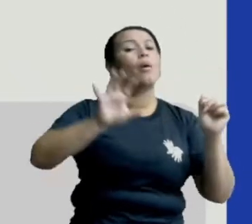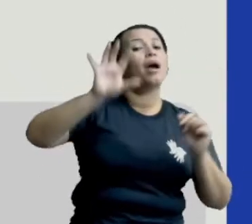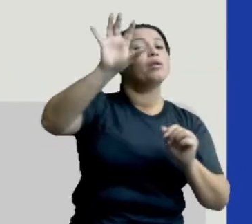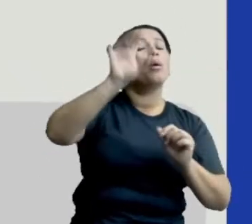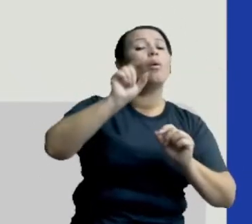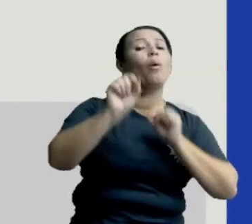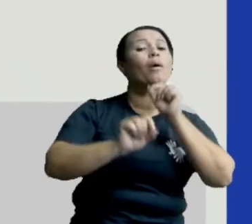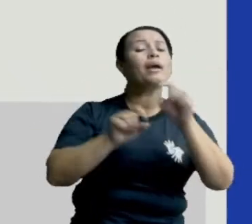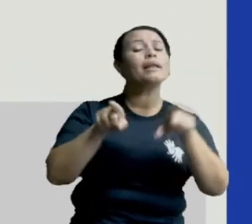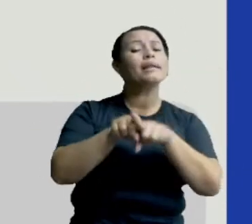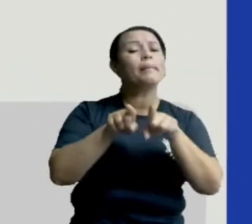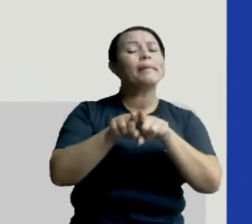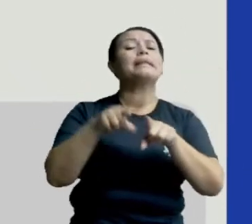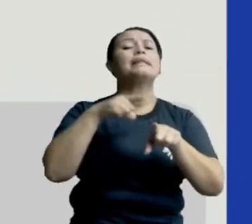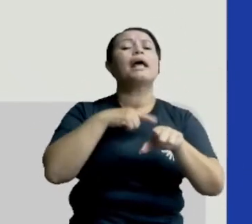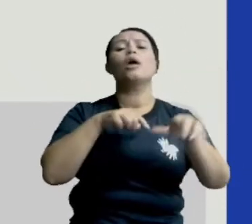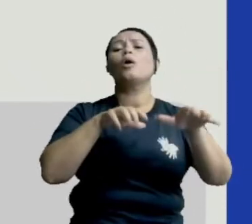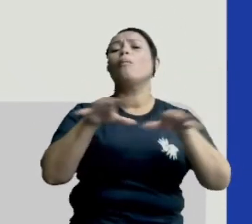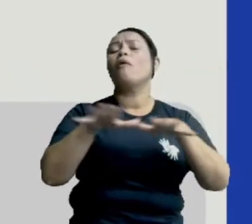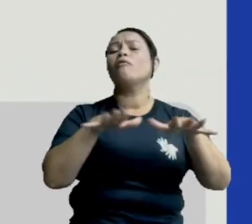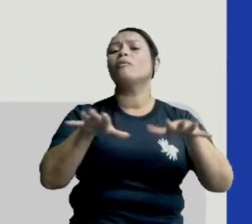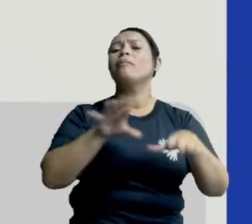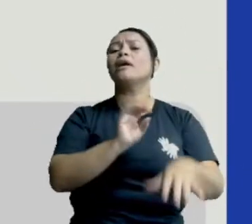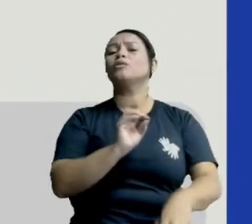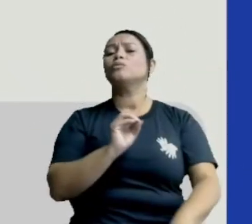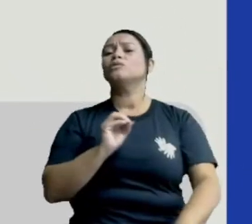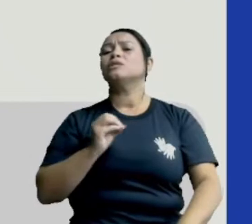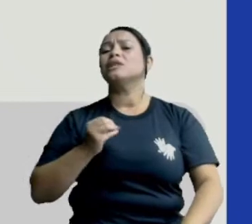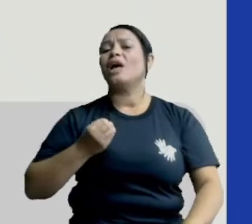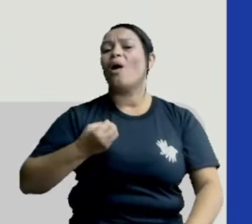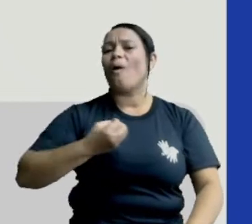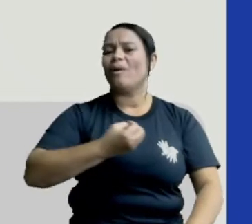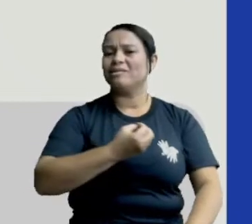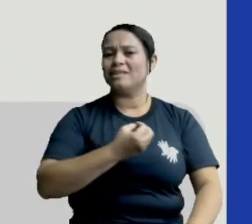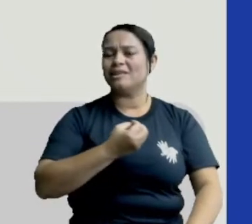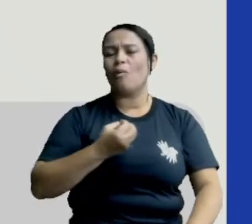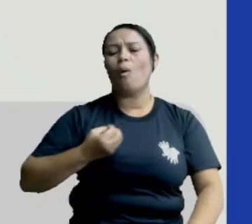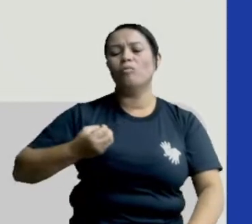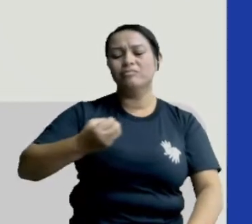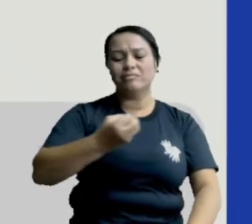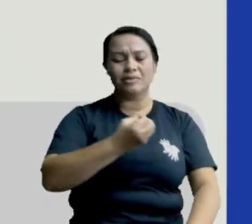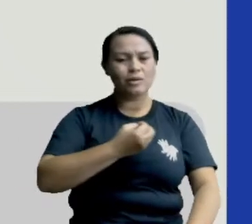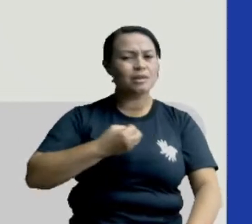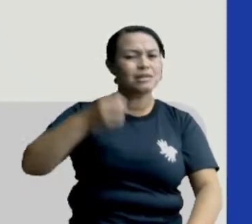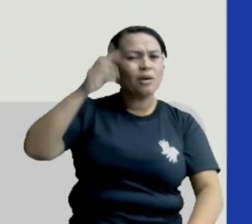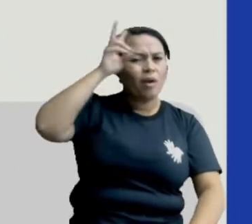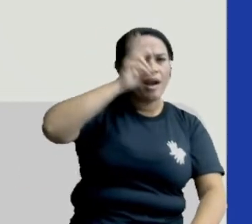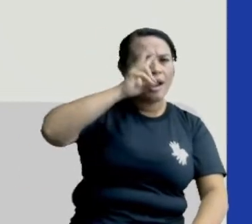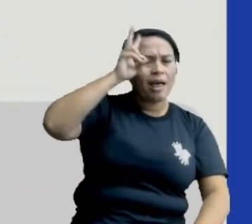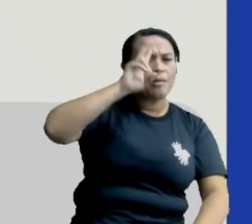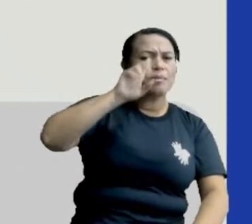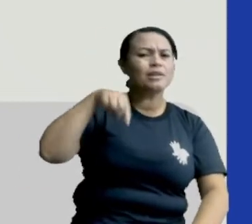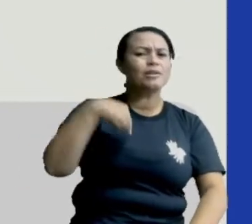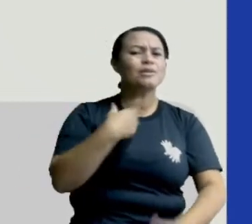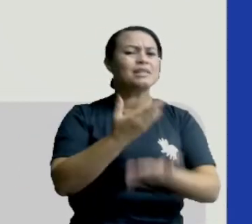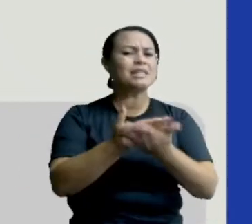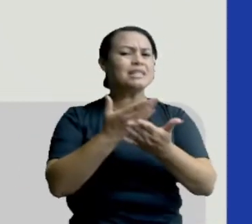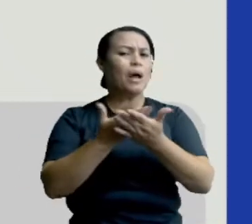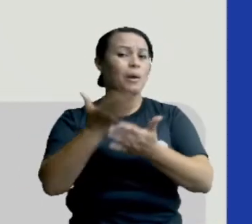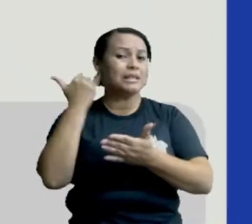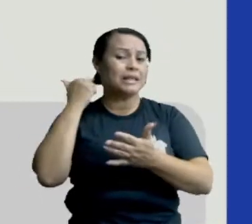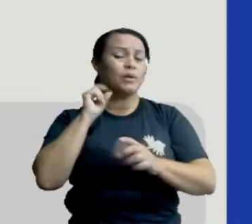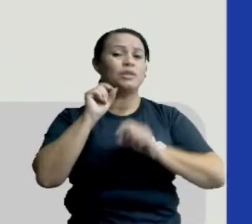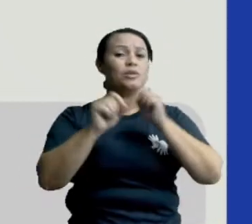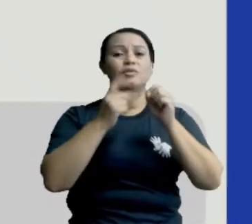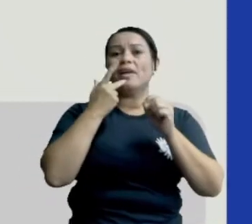Ela também faz um movimento de rotação. Lembra lá nas nossas aulas anteriores que a gente